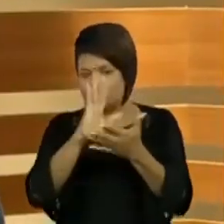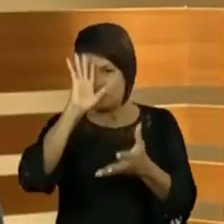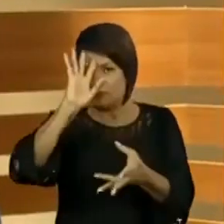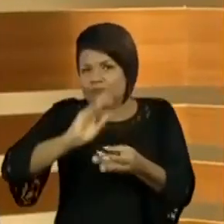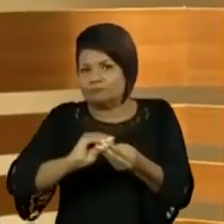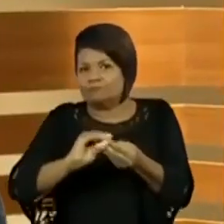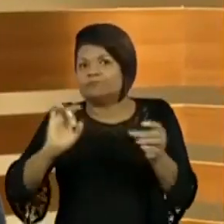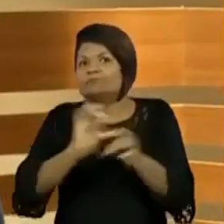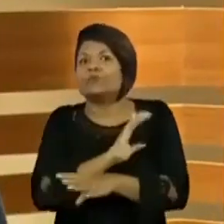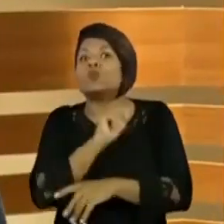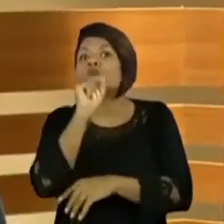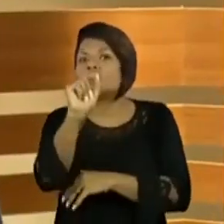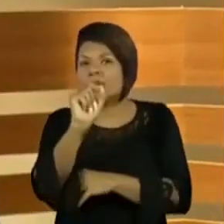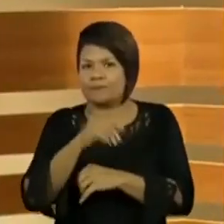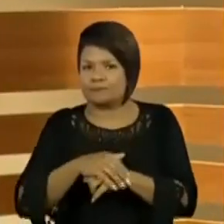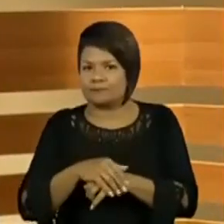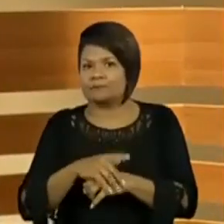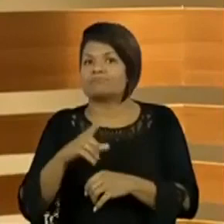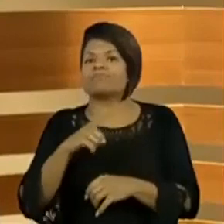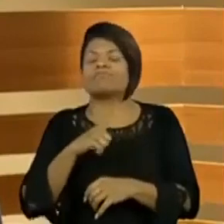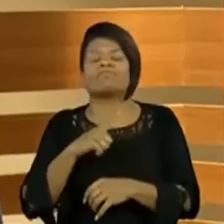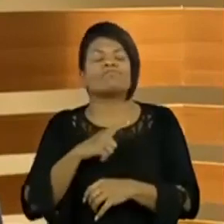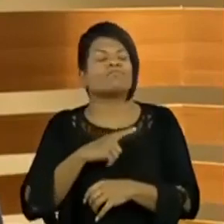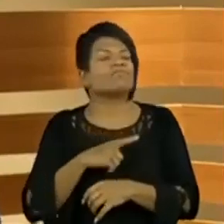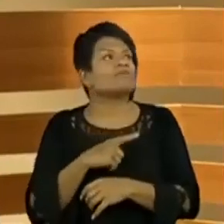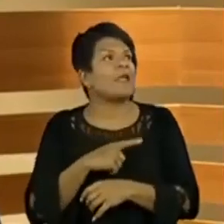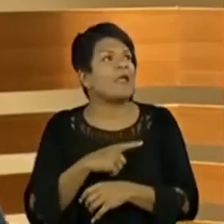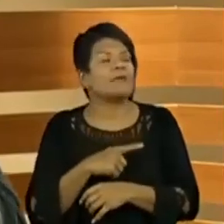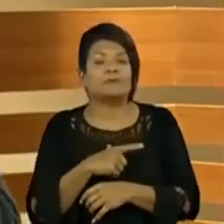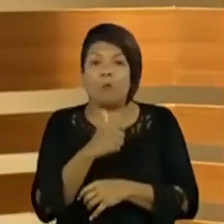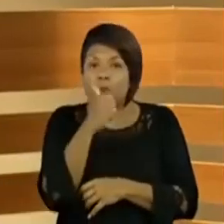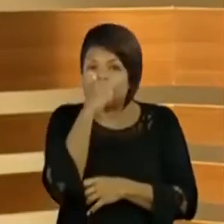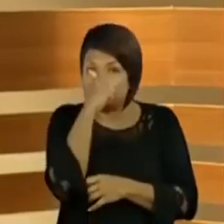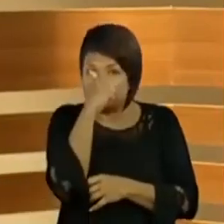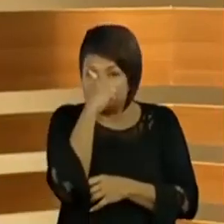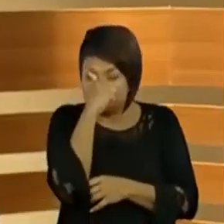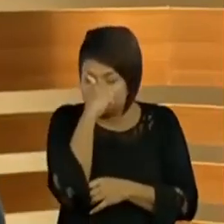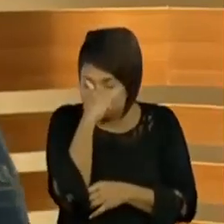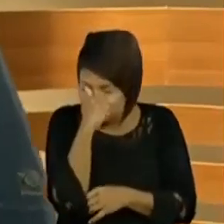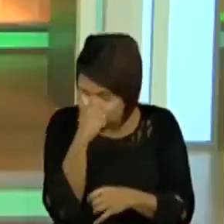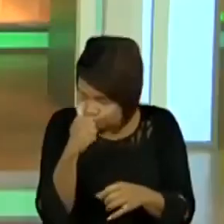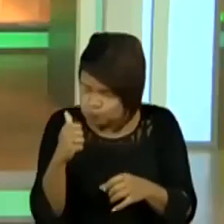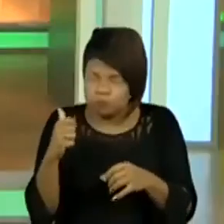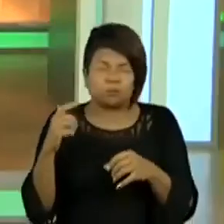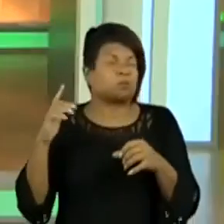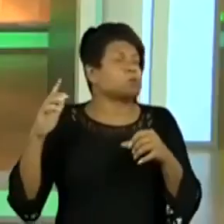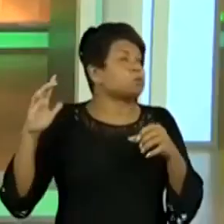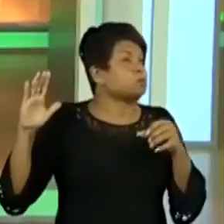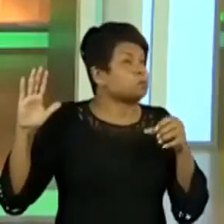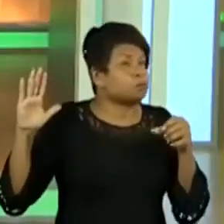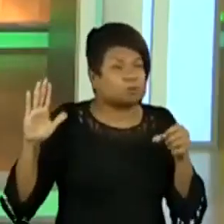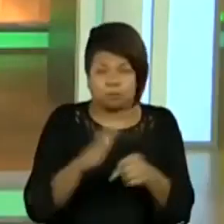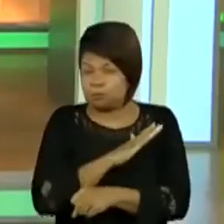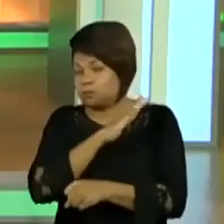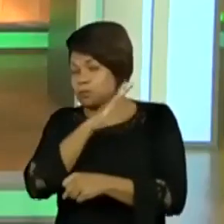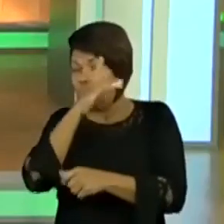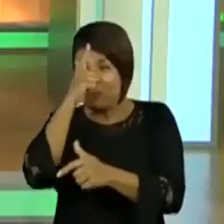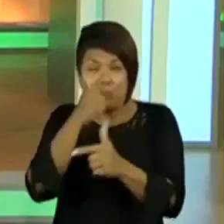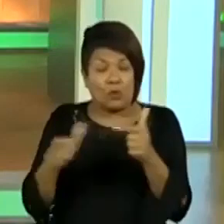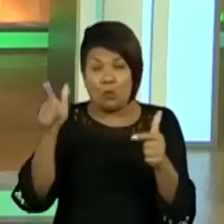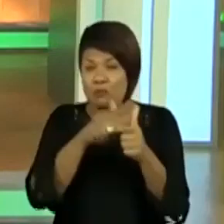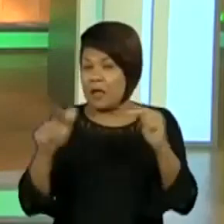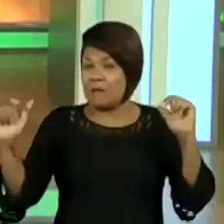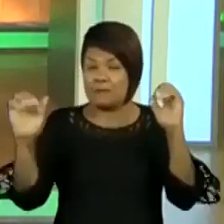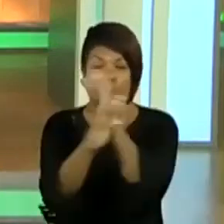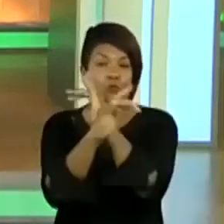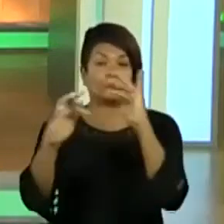que nós temos muitos, mas assim, muitos problemas urbanos. E muitos problemas urbanos que